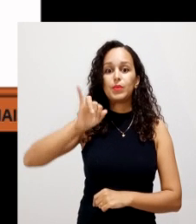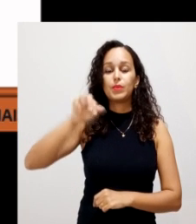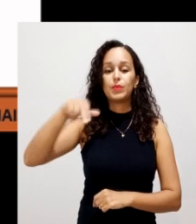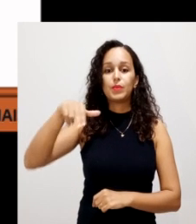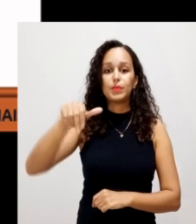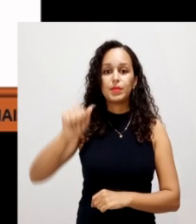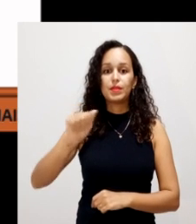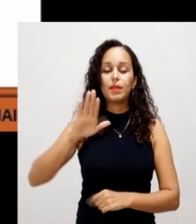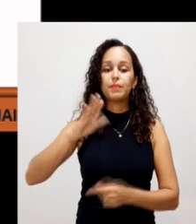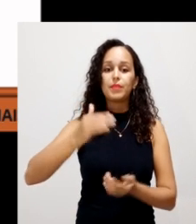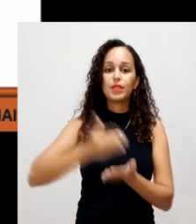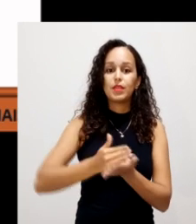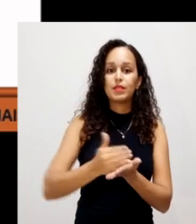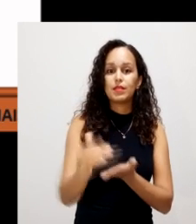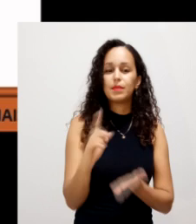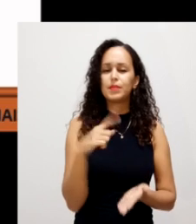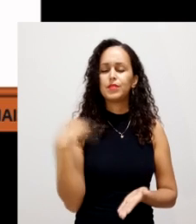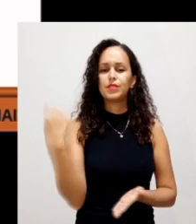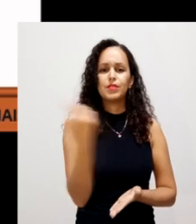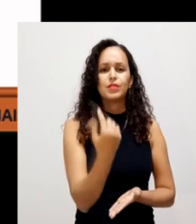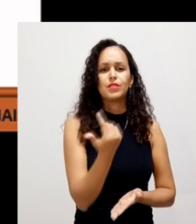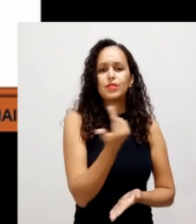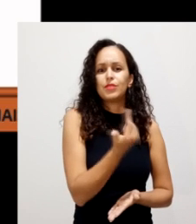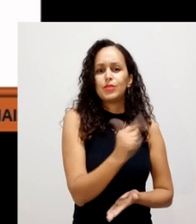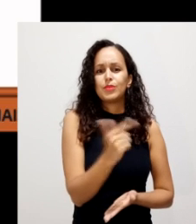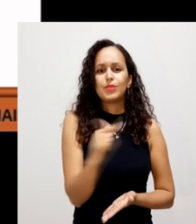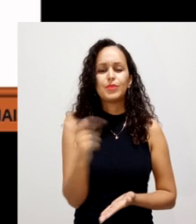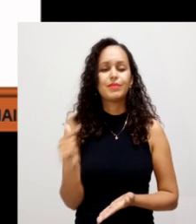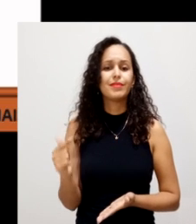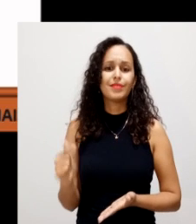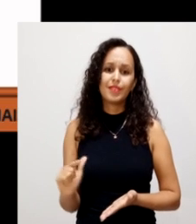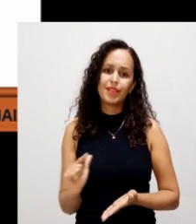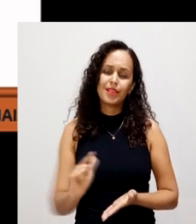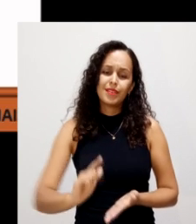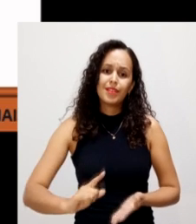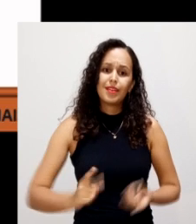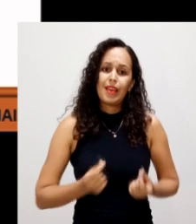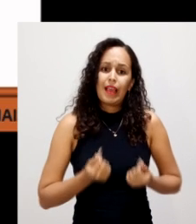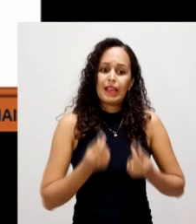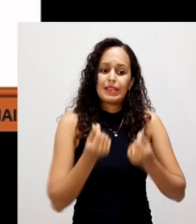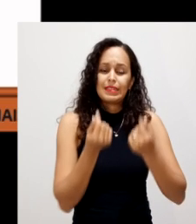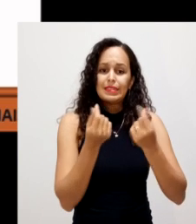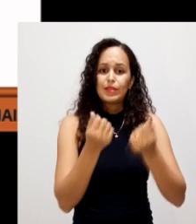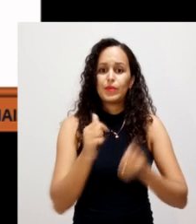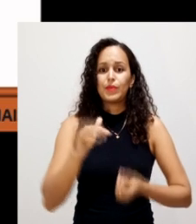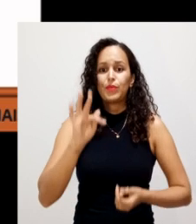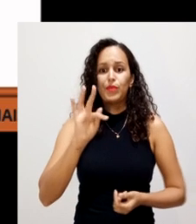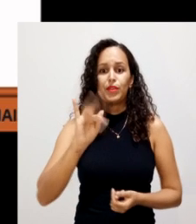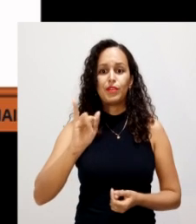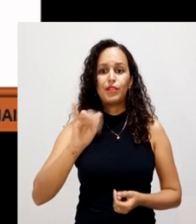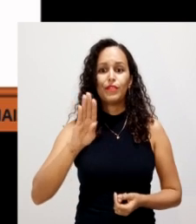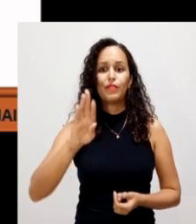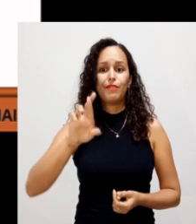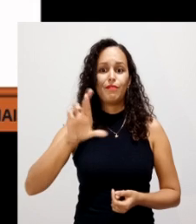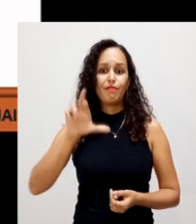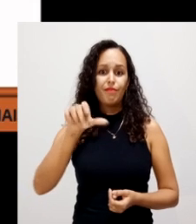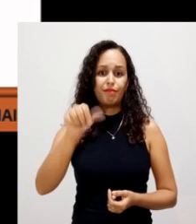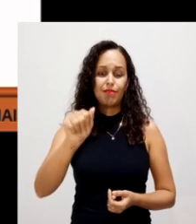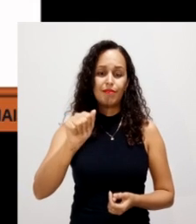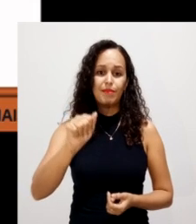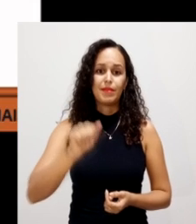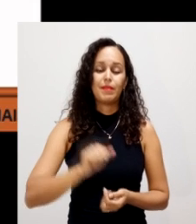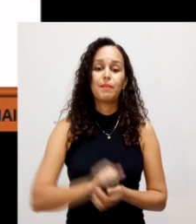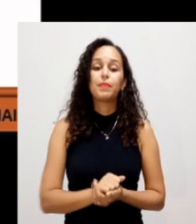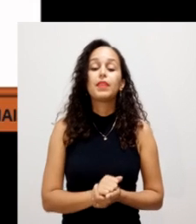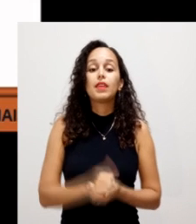inicialmente, gente não tem aí um composto úmico. A vai ter um material rico em resíduos fibrosos. A gente vai deixar com que esses resíduos